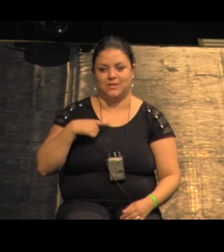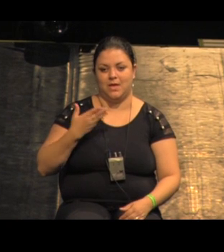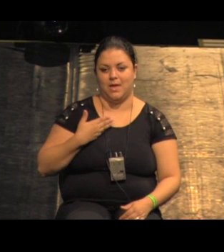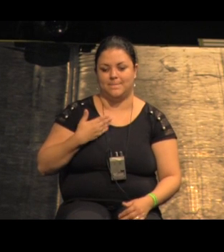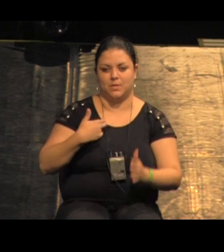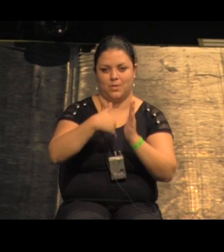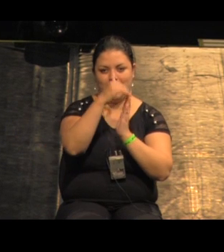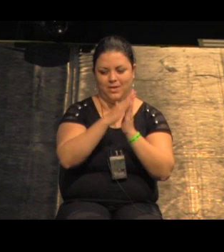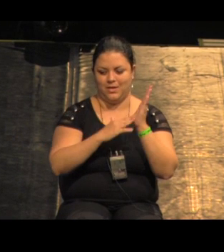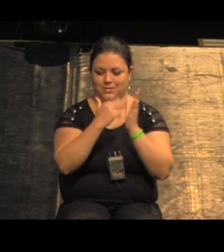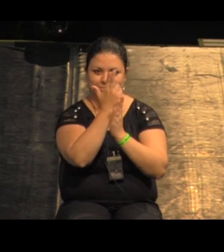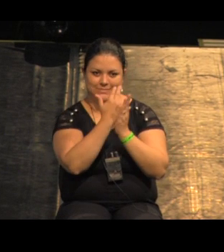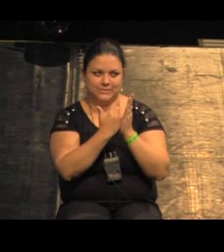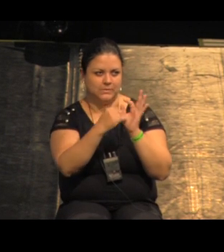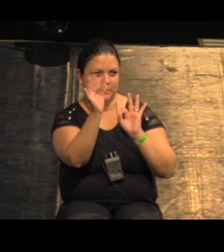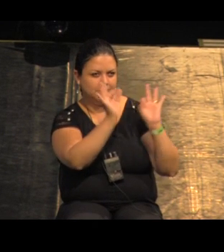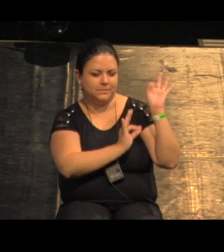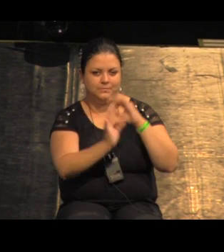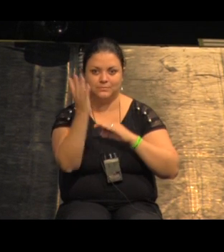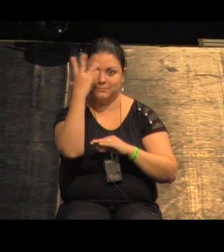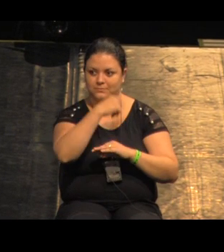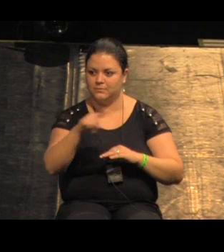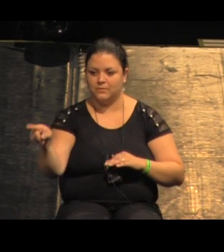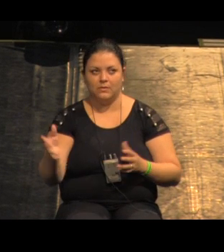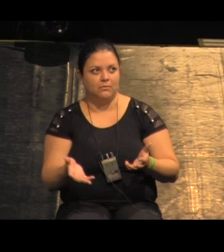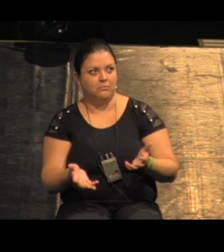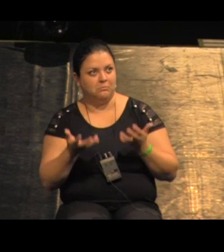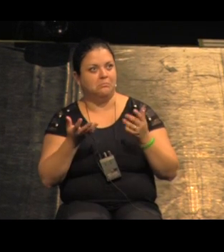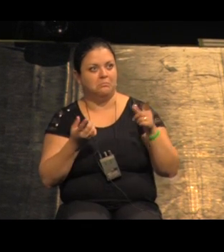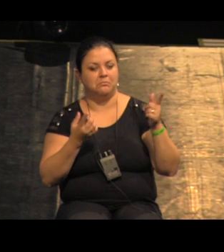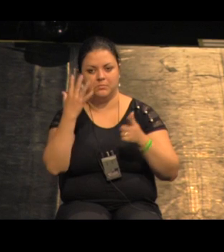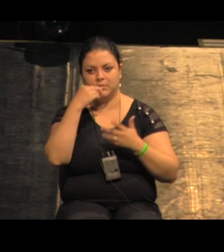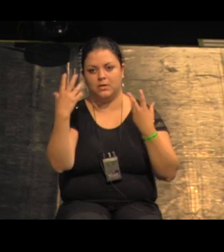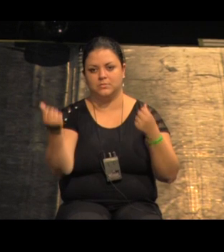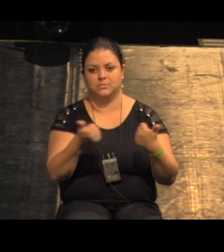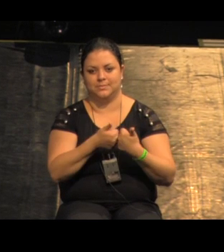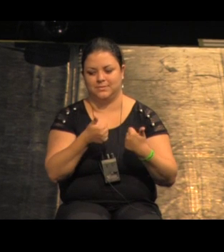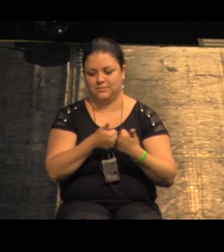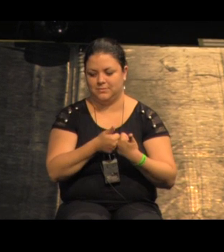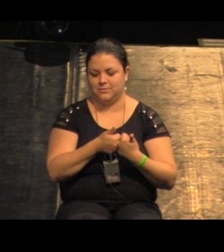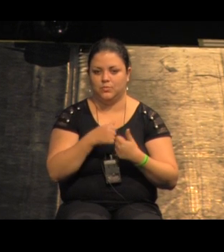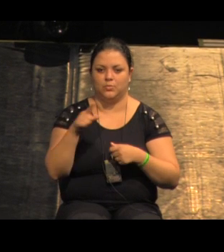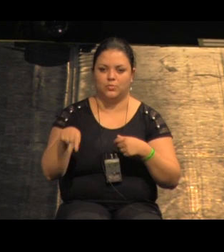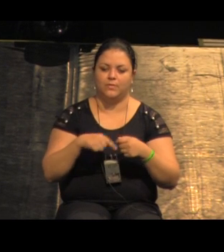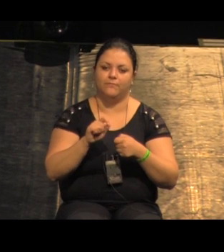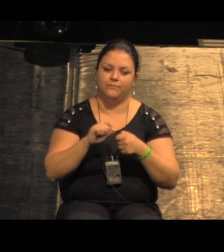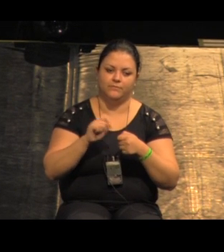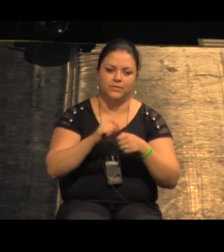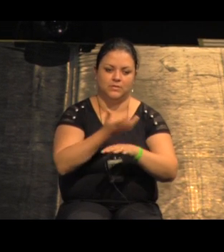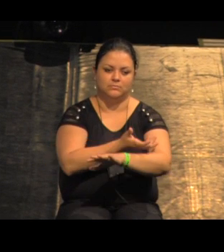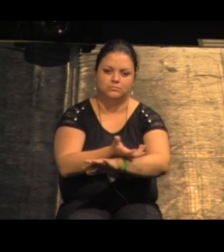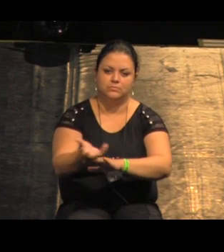aqui rapidinho eles aderiram então a gente fortaleceu essa ideia com vegetação sombra a